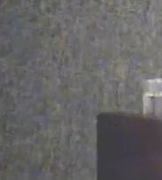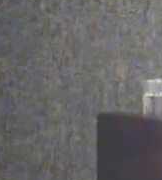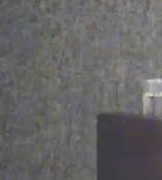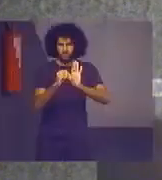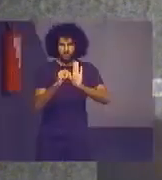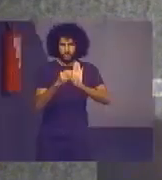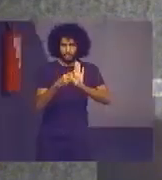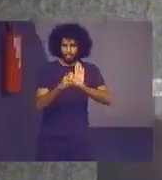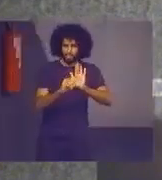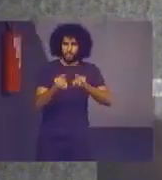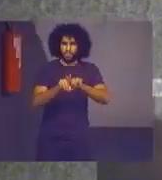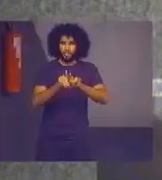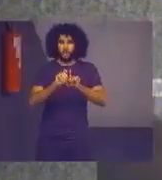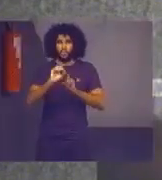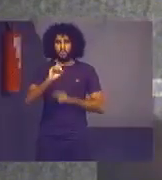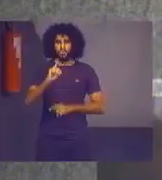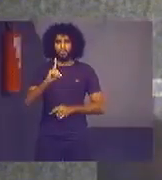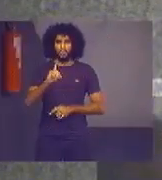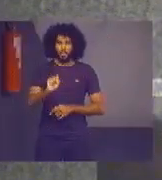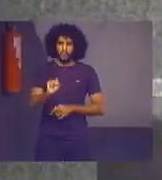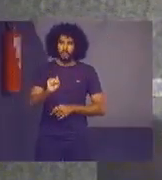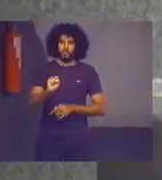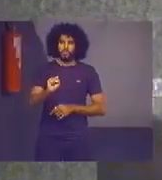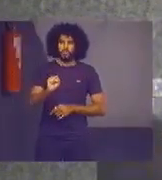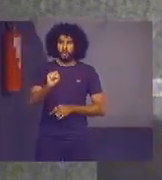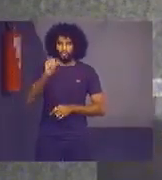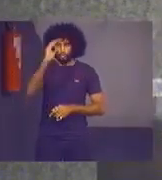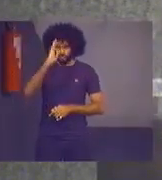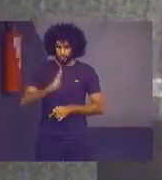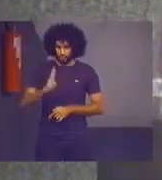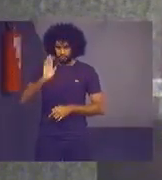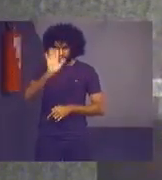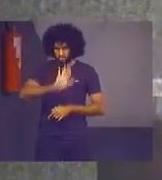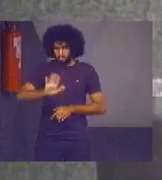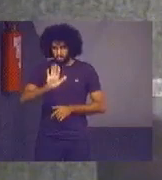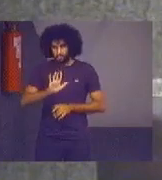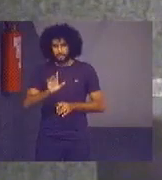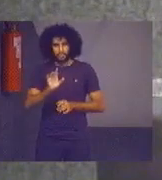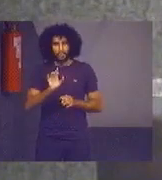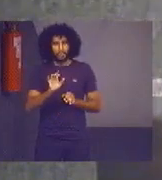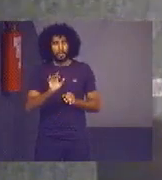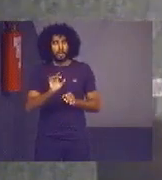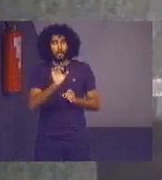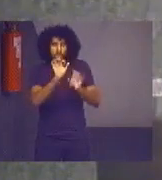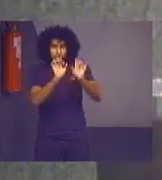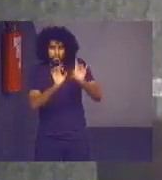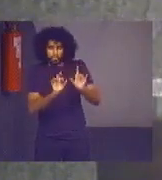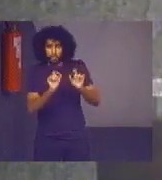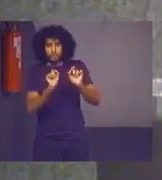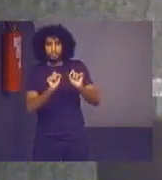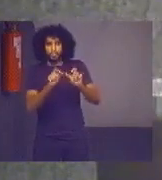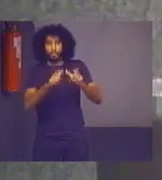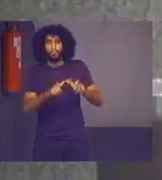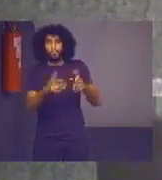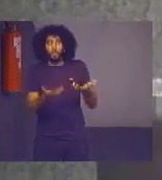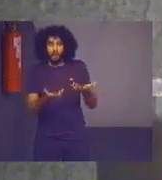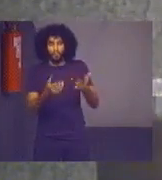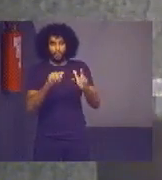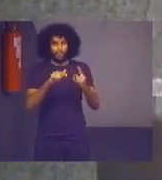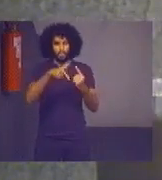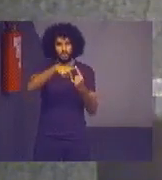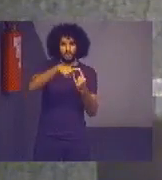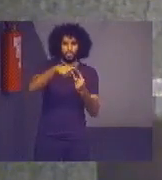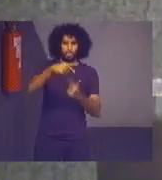um todo no Brasil. e especificamente para a meta 2.4. Seria avaliar as estruturas de governança,